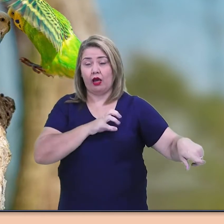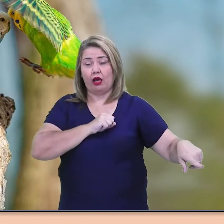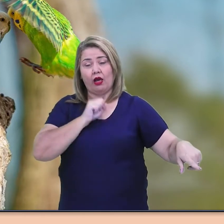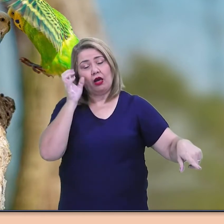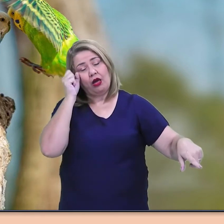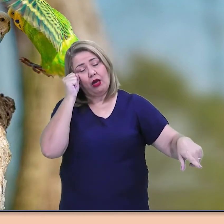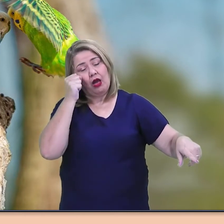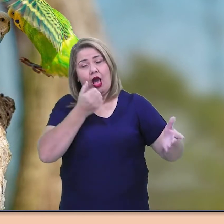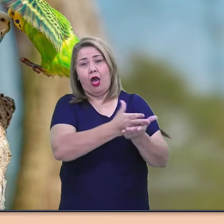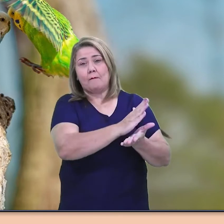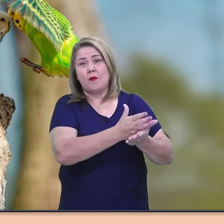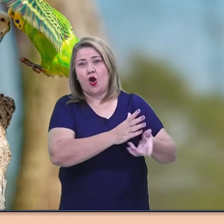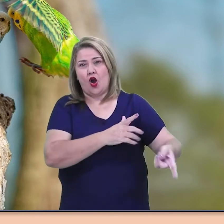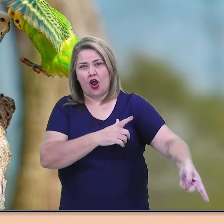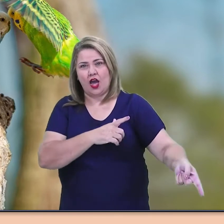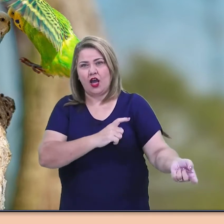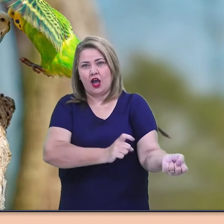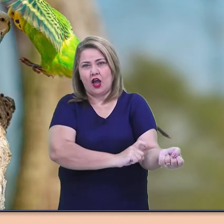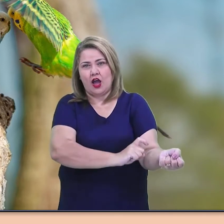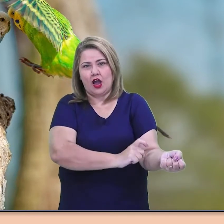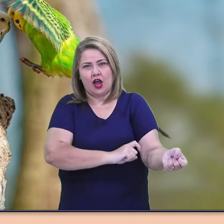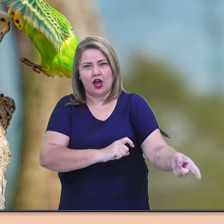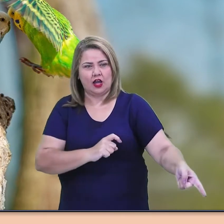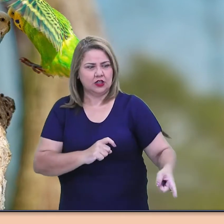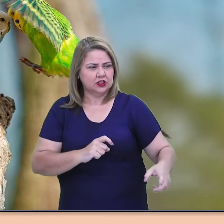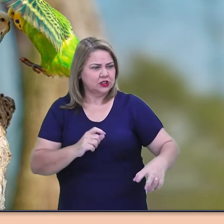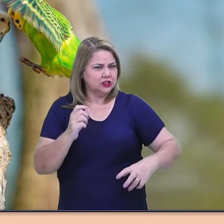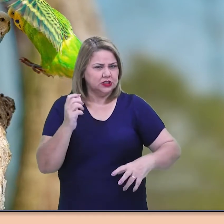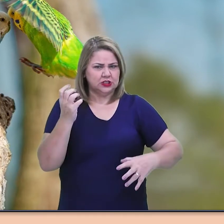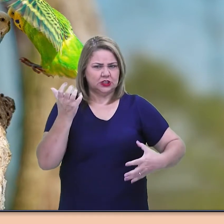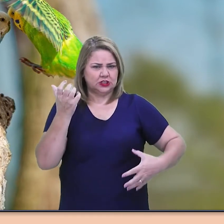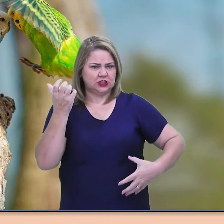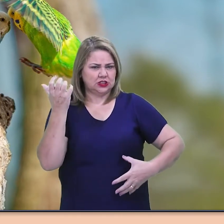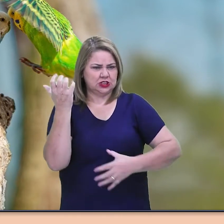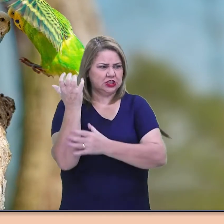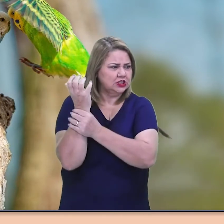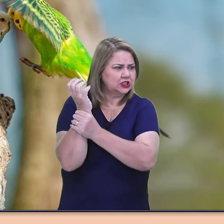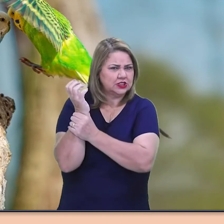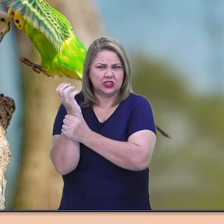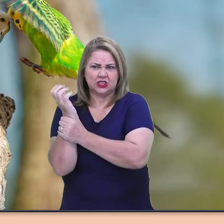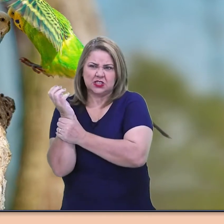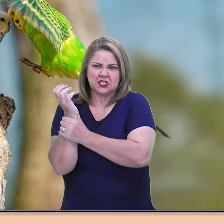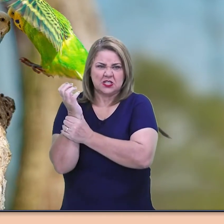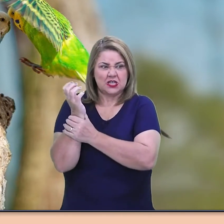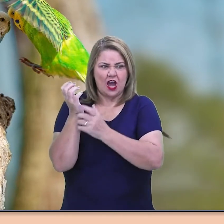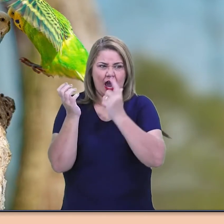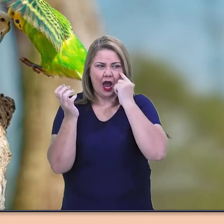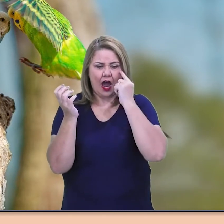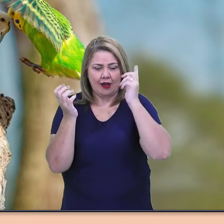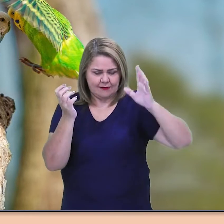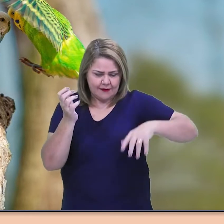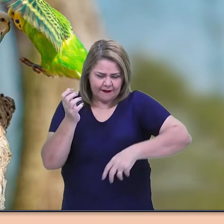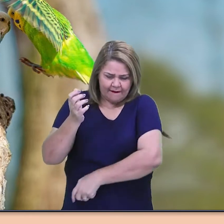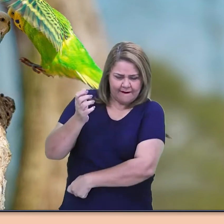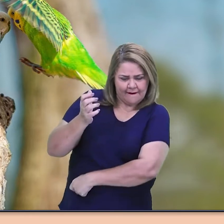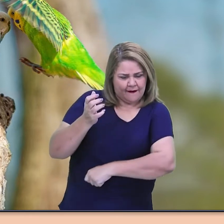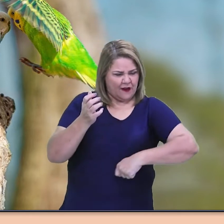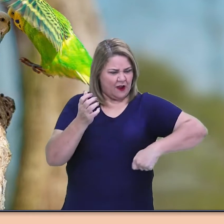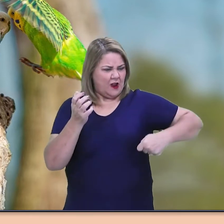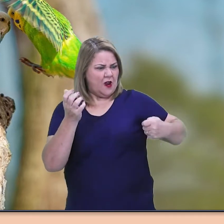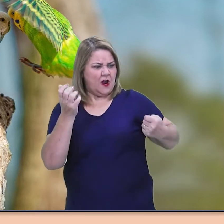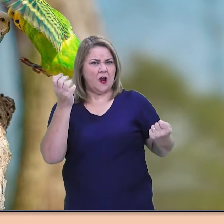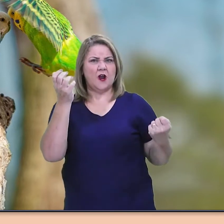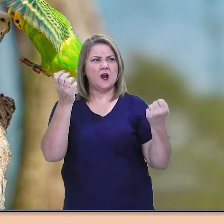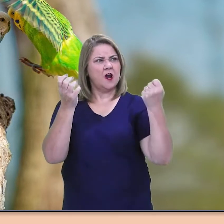E o caboclo, voltando a si do estupor, num gesto instintivo, sacou da bainha um largo